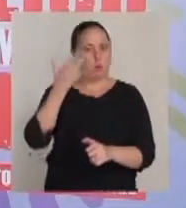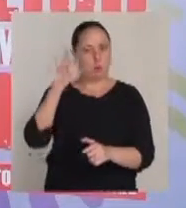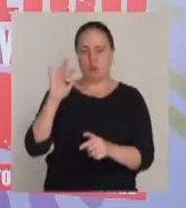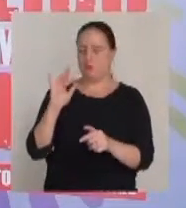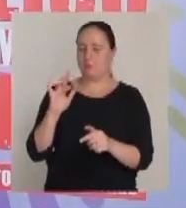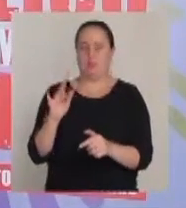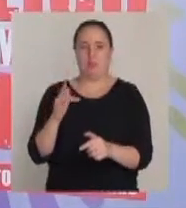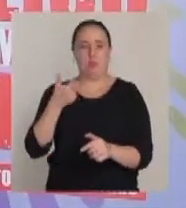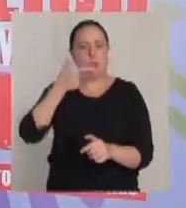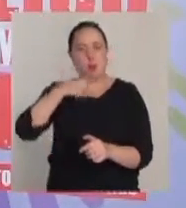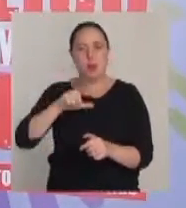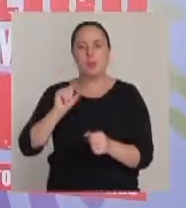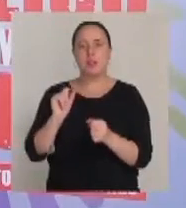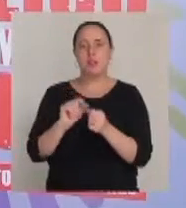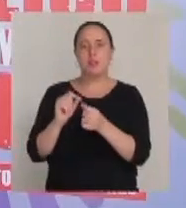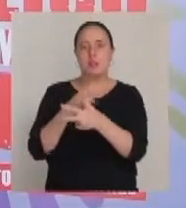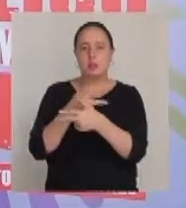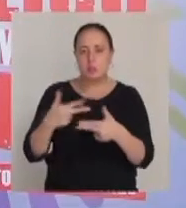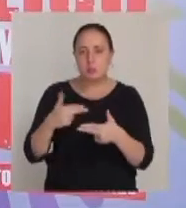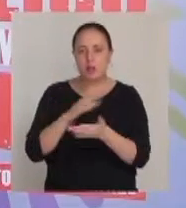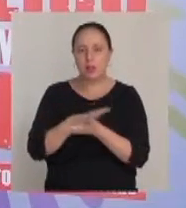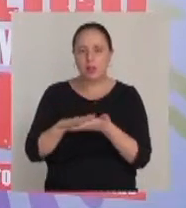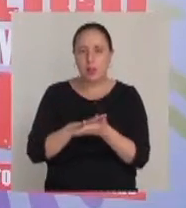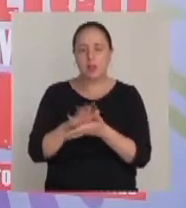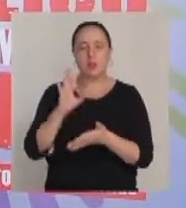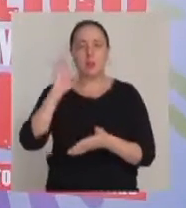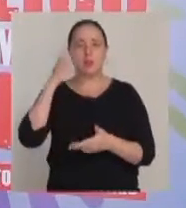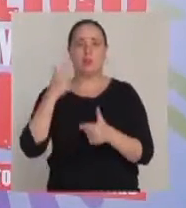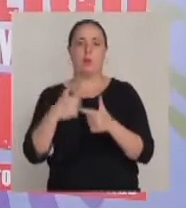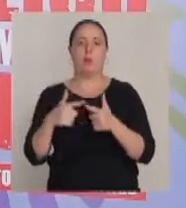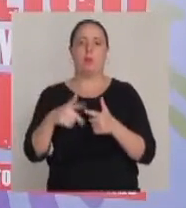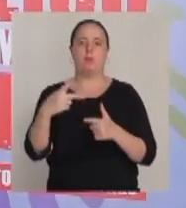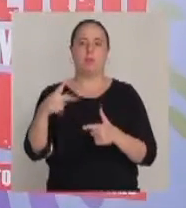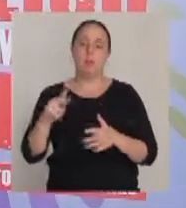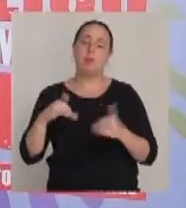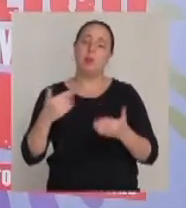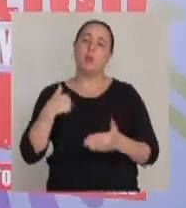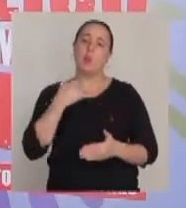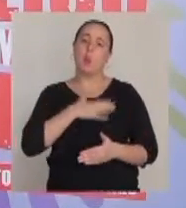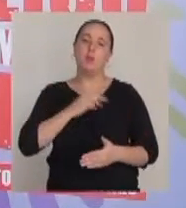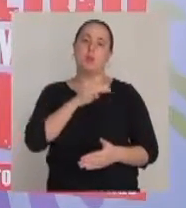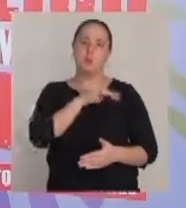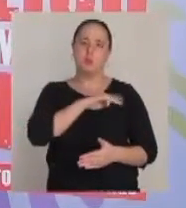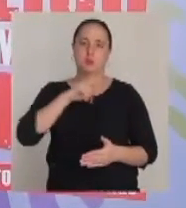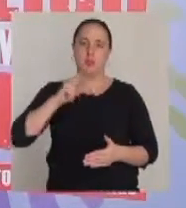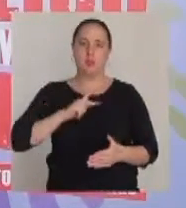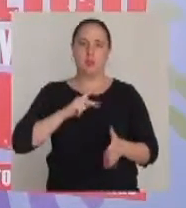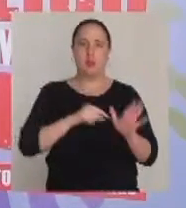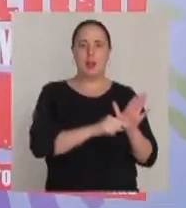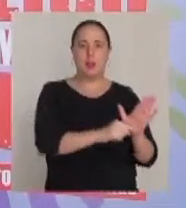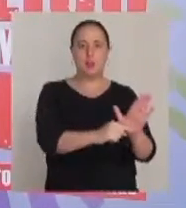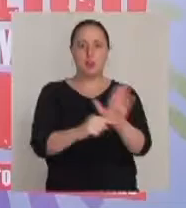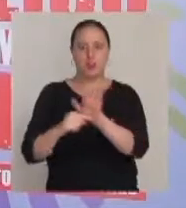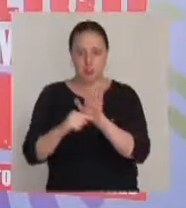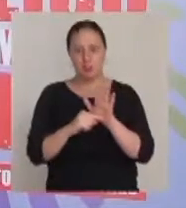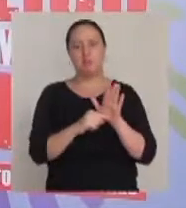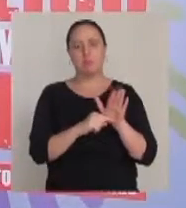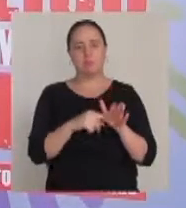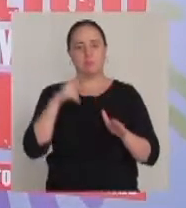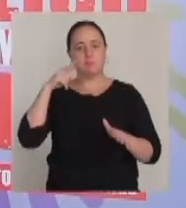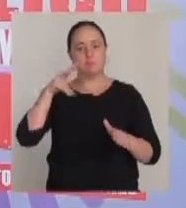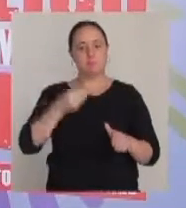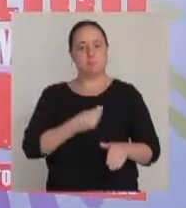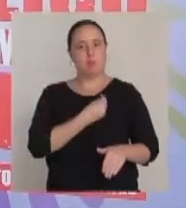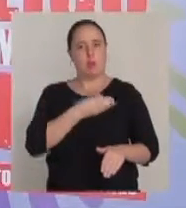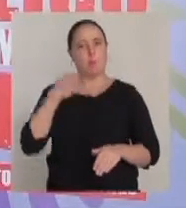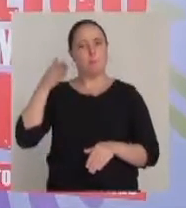ter as suas atribuições resolvidas. E eu gostaria muito que o Ministério Público se desenvolvesse e